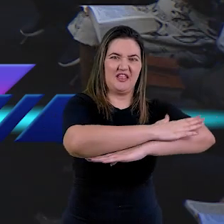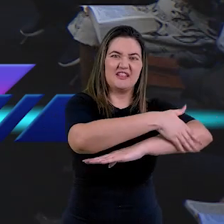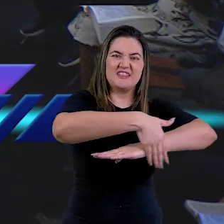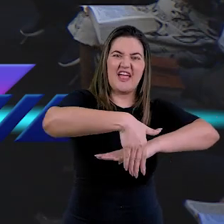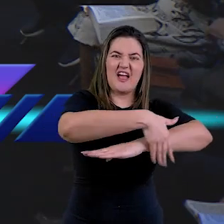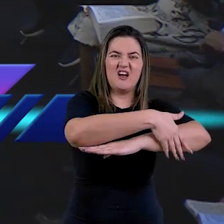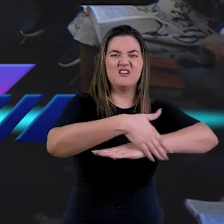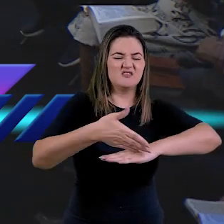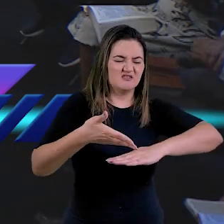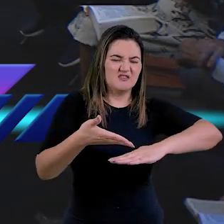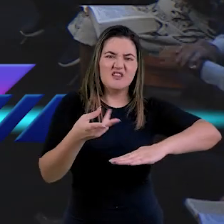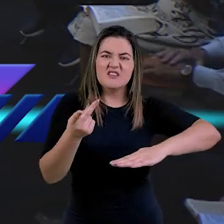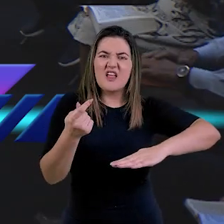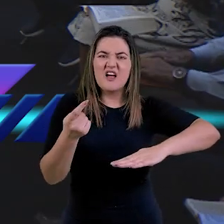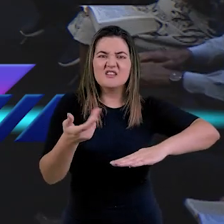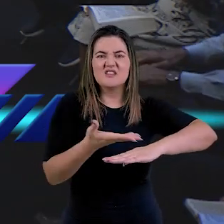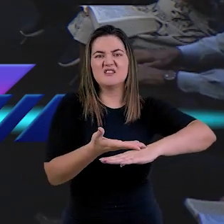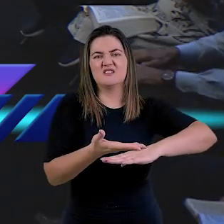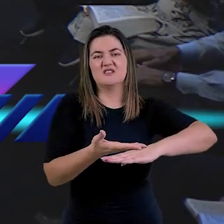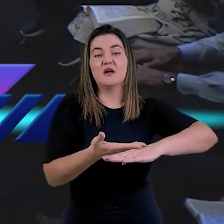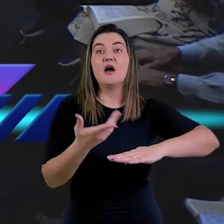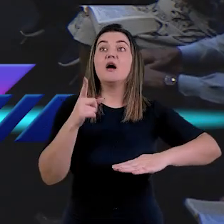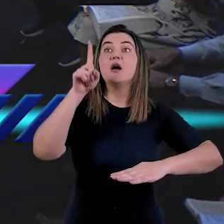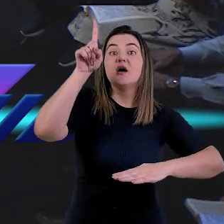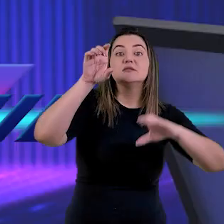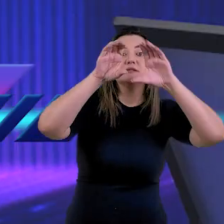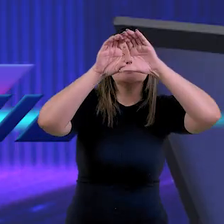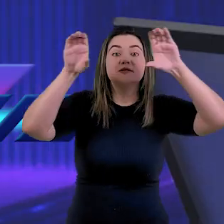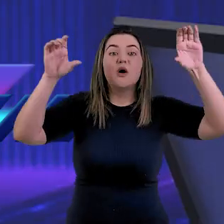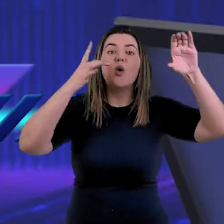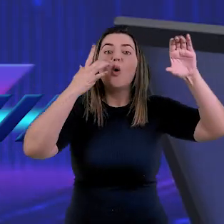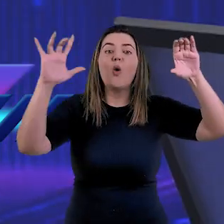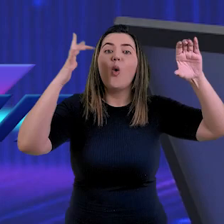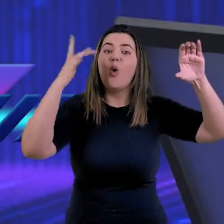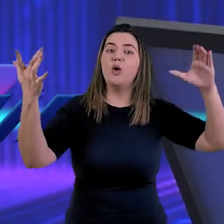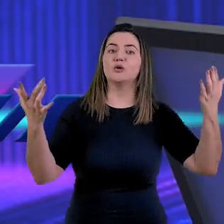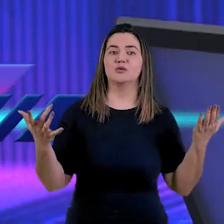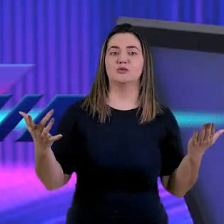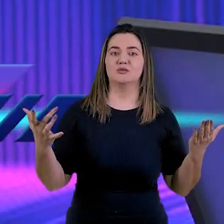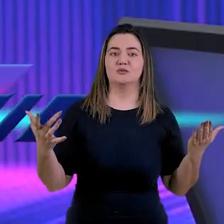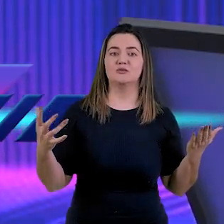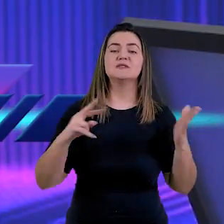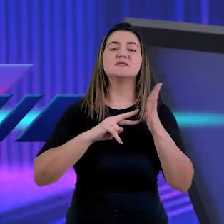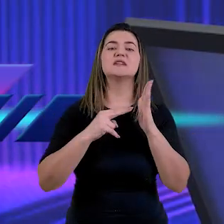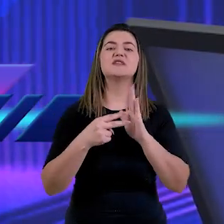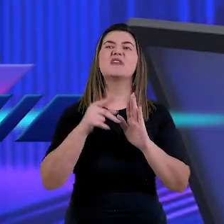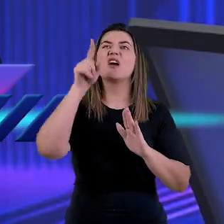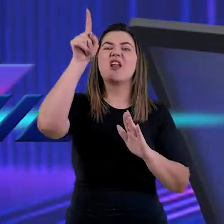Agora, um quilo de ouro vale muito. Lá no céu, o que para nós aqui é piche, lá é ouro.